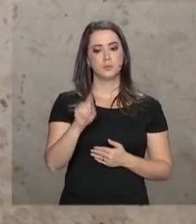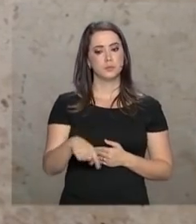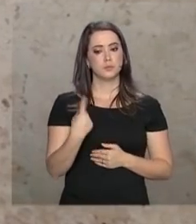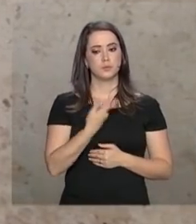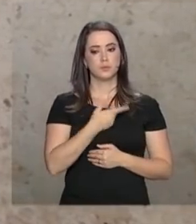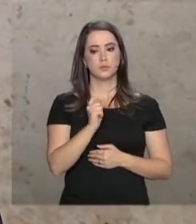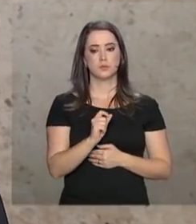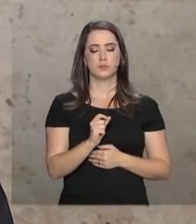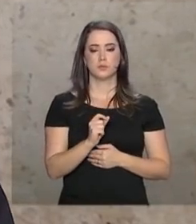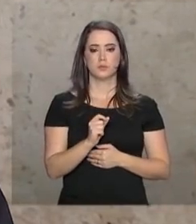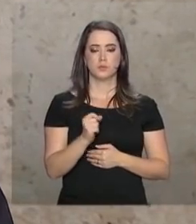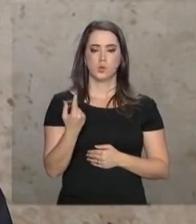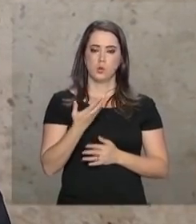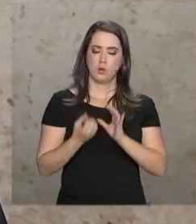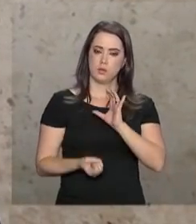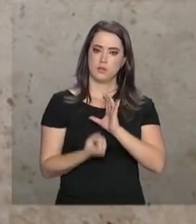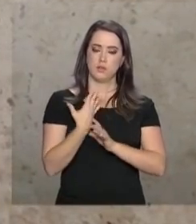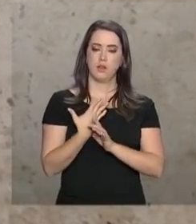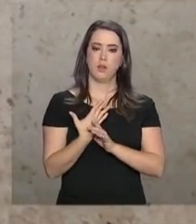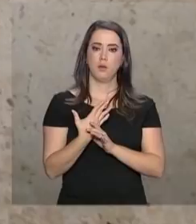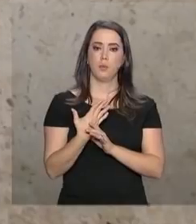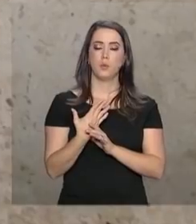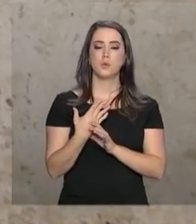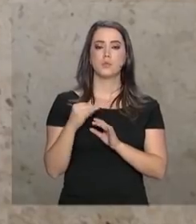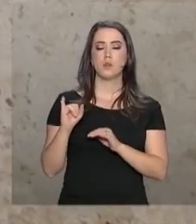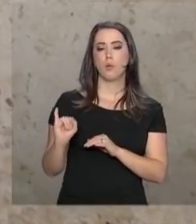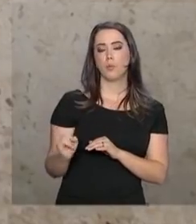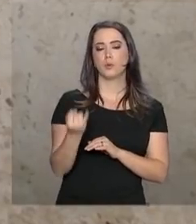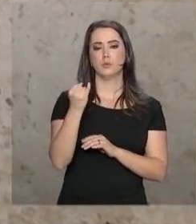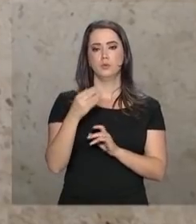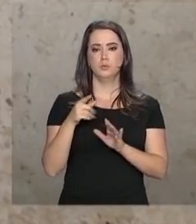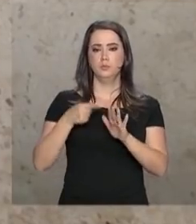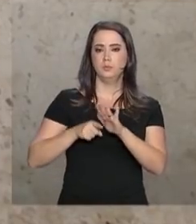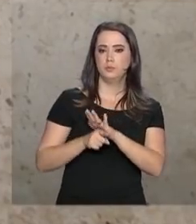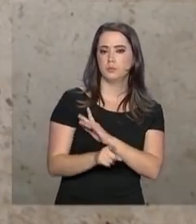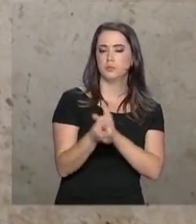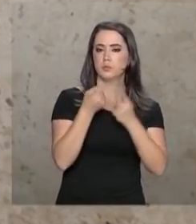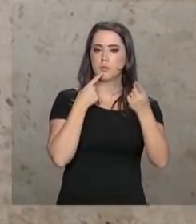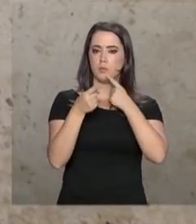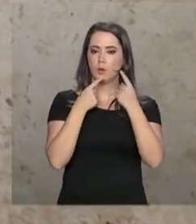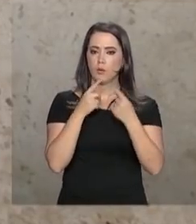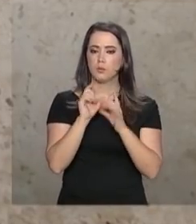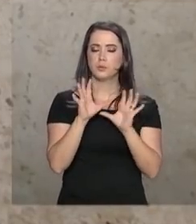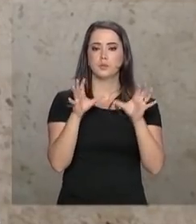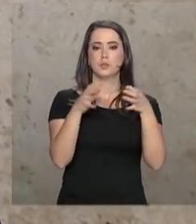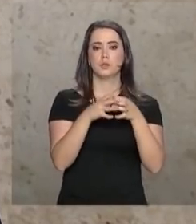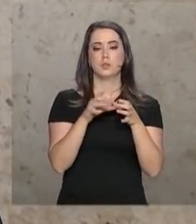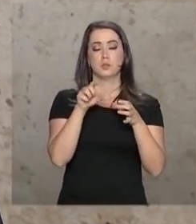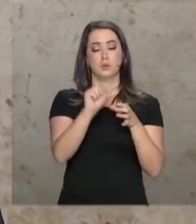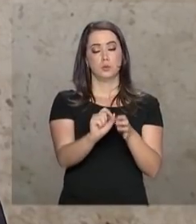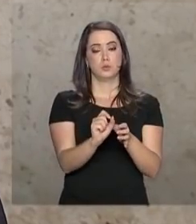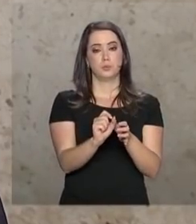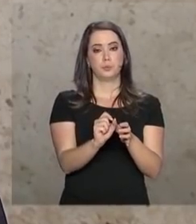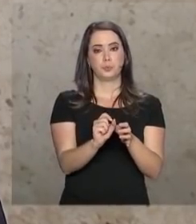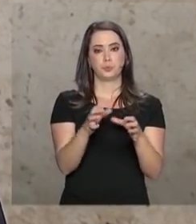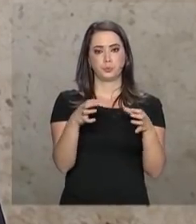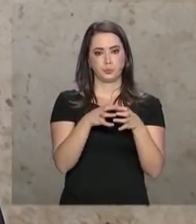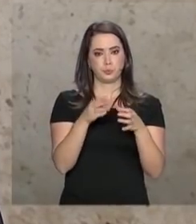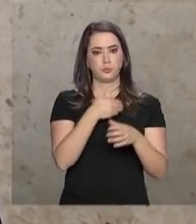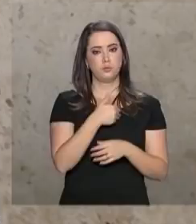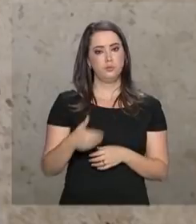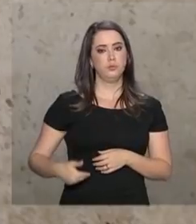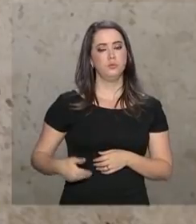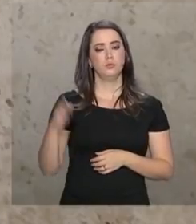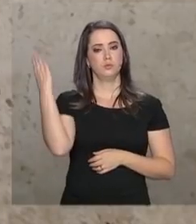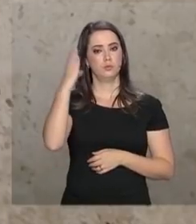criamos a oportunidade de aprofundar o diálogo entre a organização, o governo